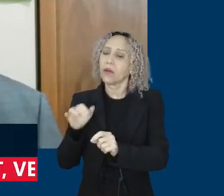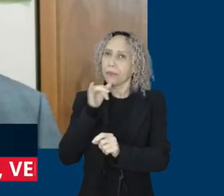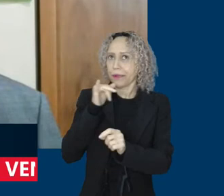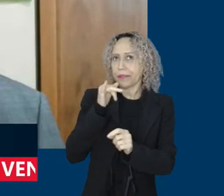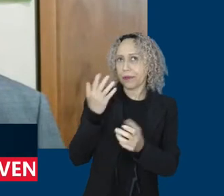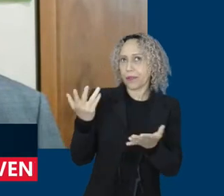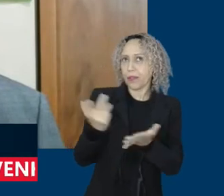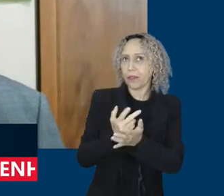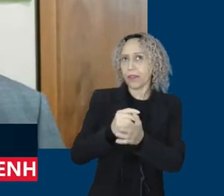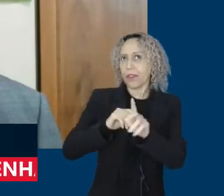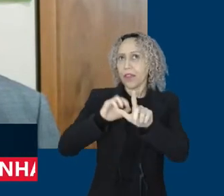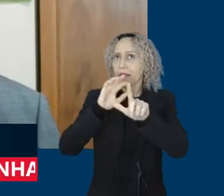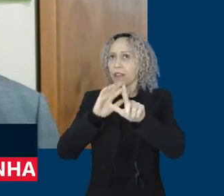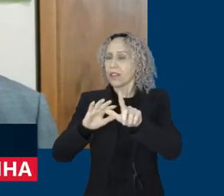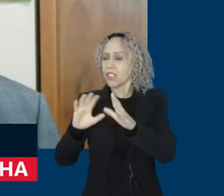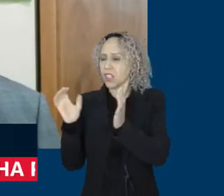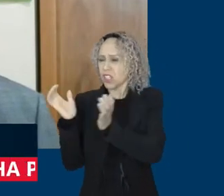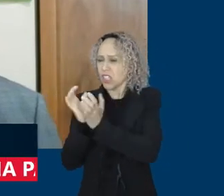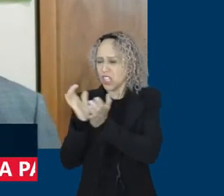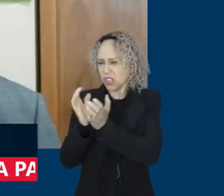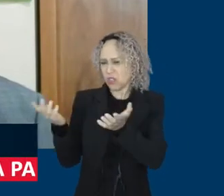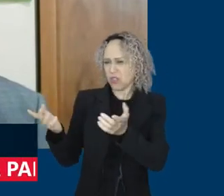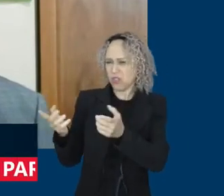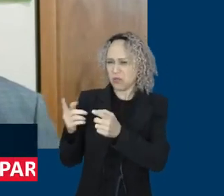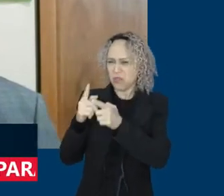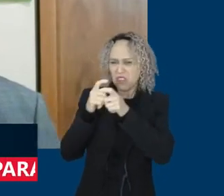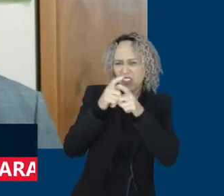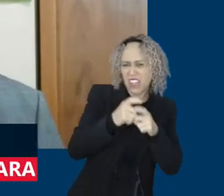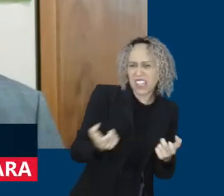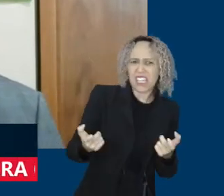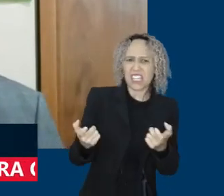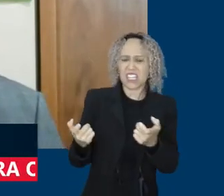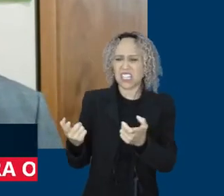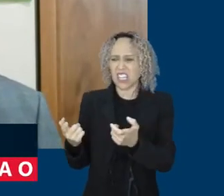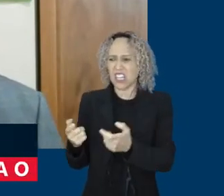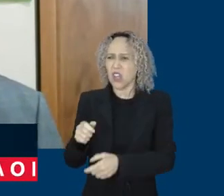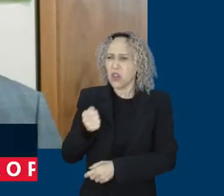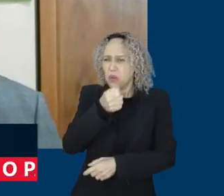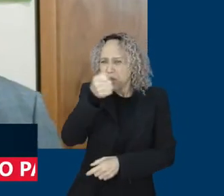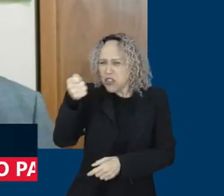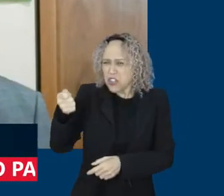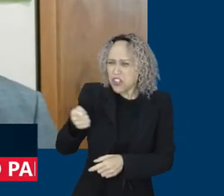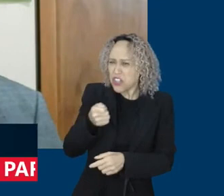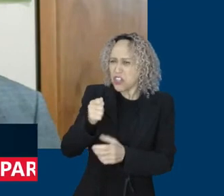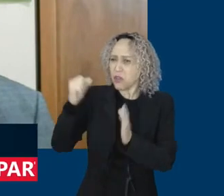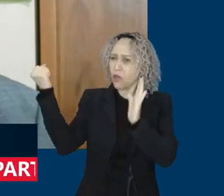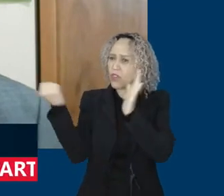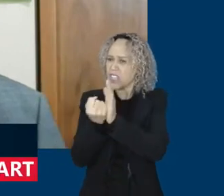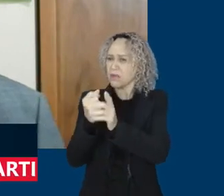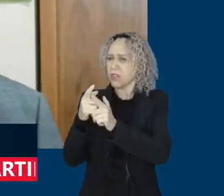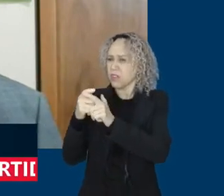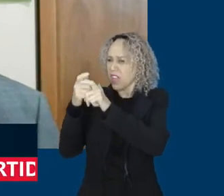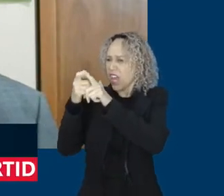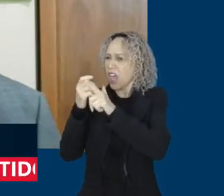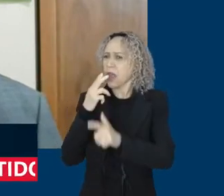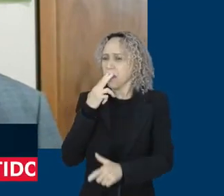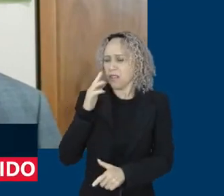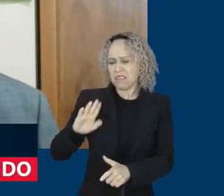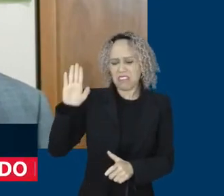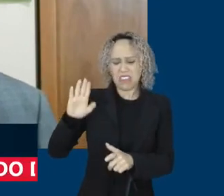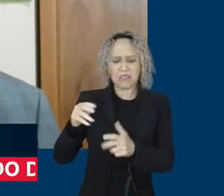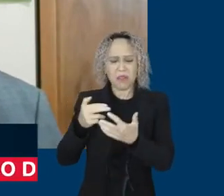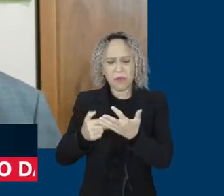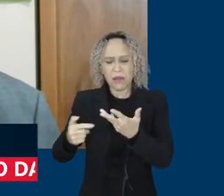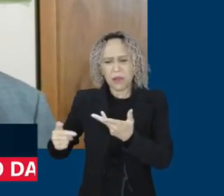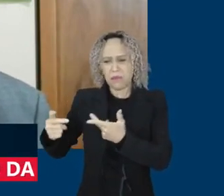escolas, de grupos neonazistas, com pichações de suástica, assassinato, inclusive, de crianças, ofensas a professores,